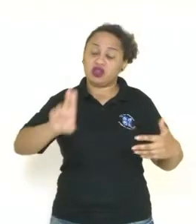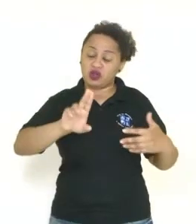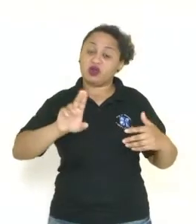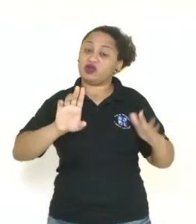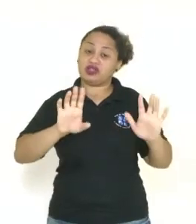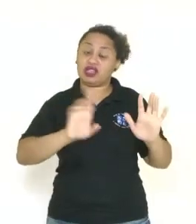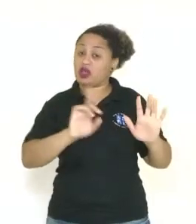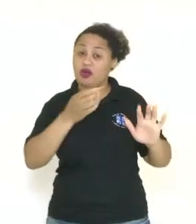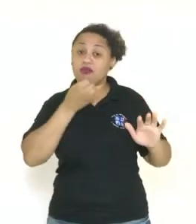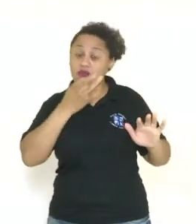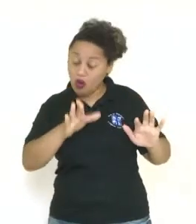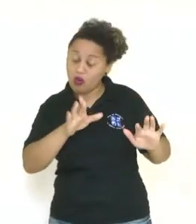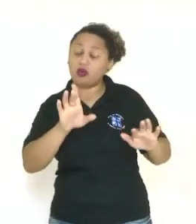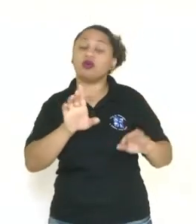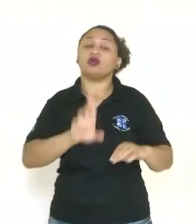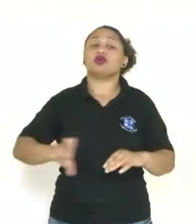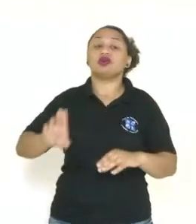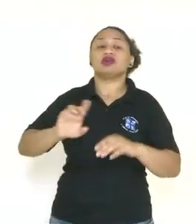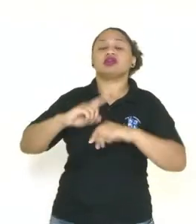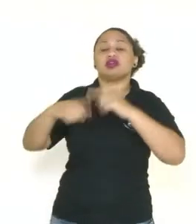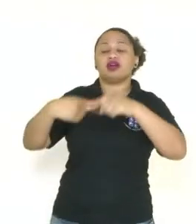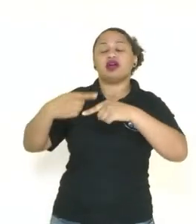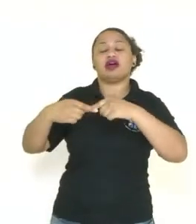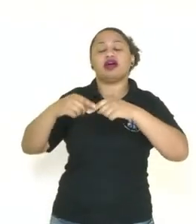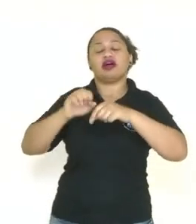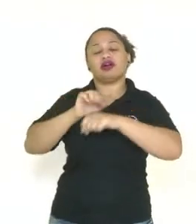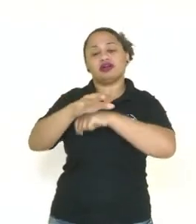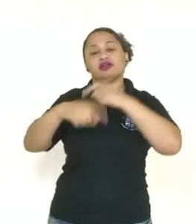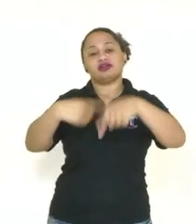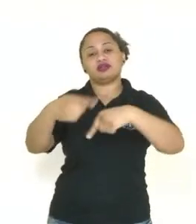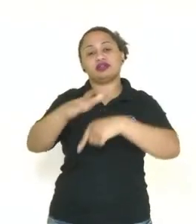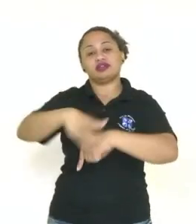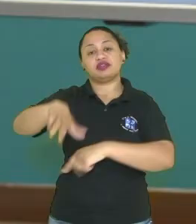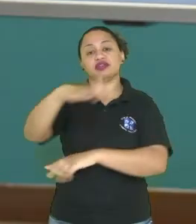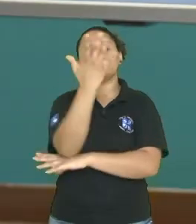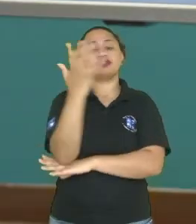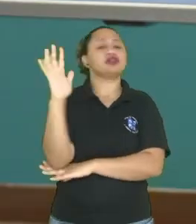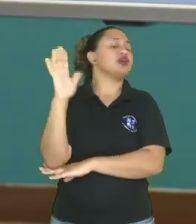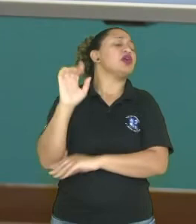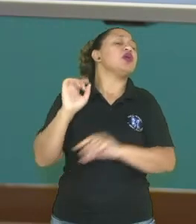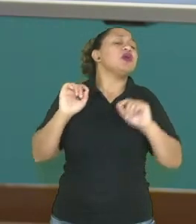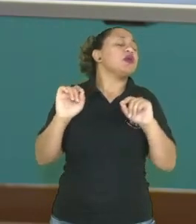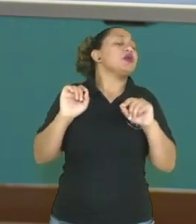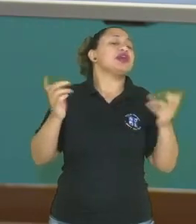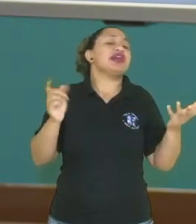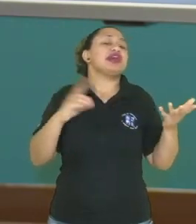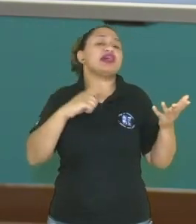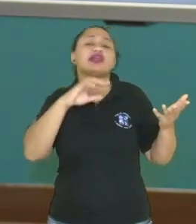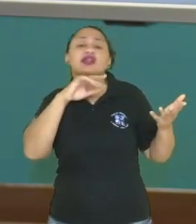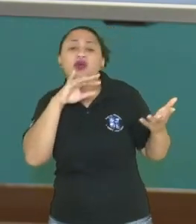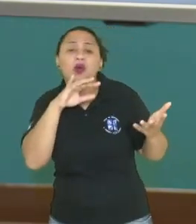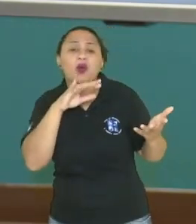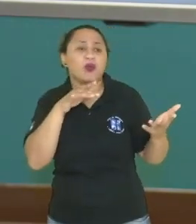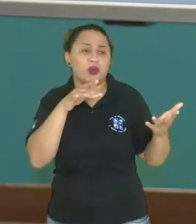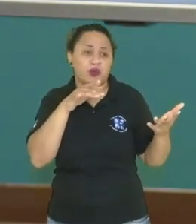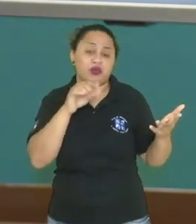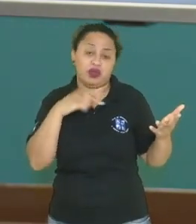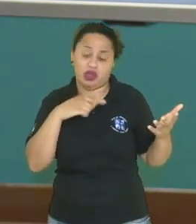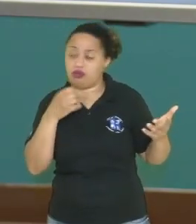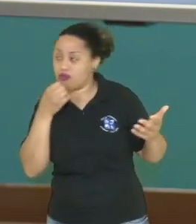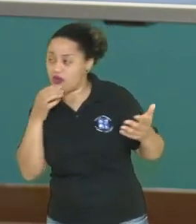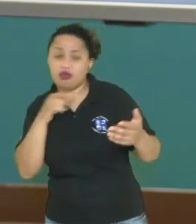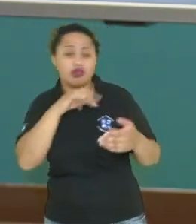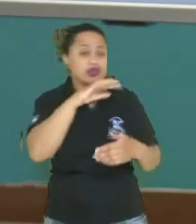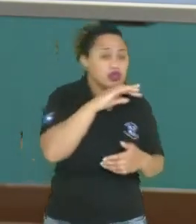desvantagem, dessas usinas para o meio ambiente? Então, qual seria a desvantagem das usinas